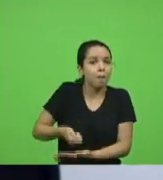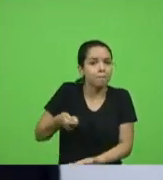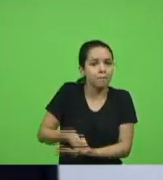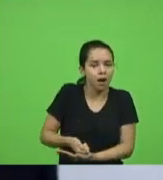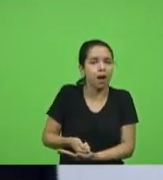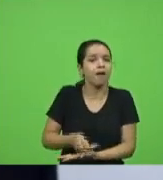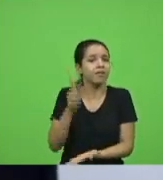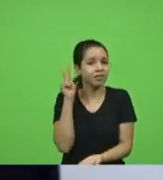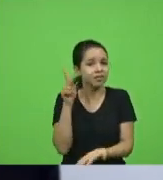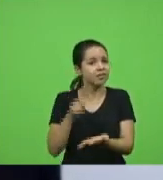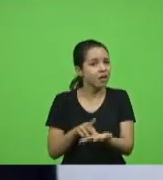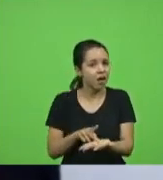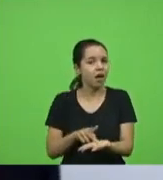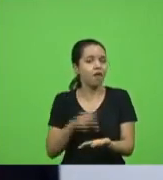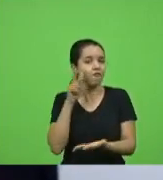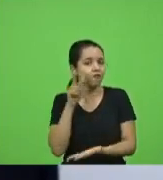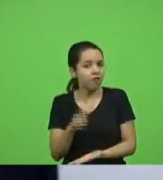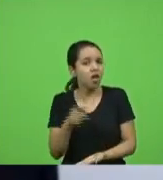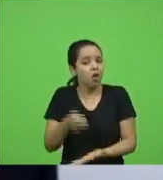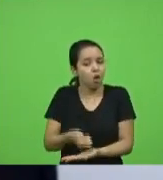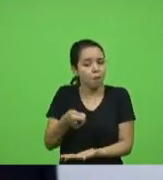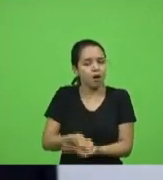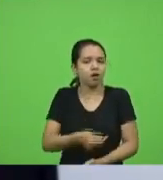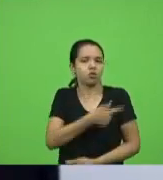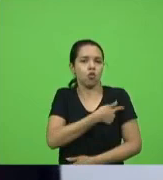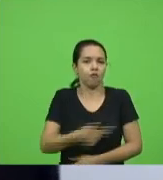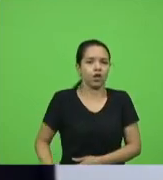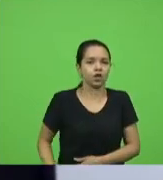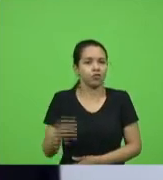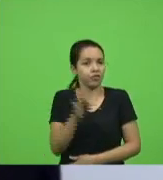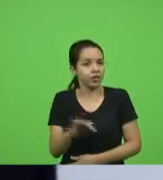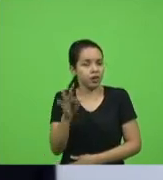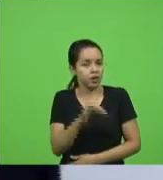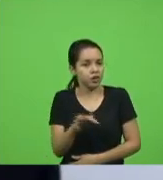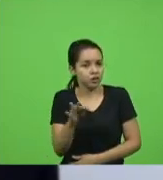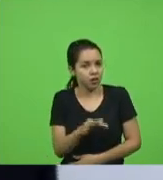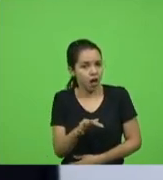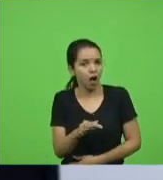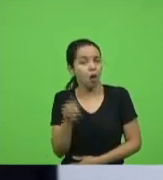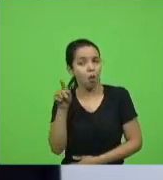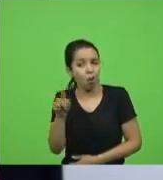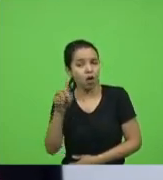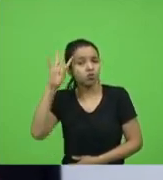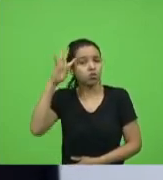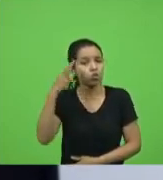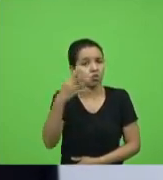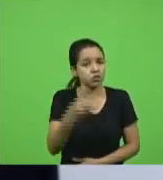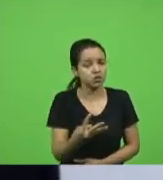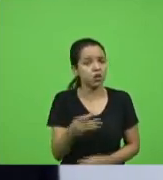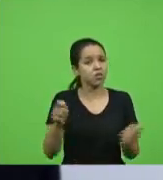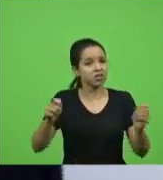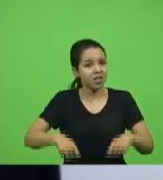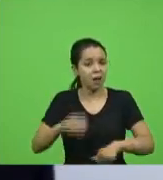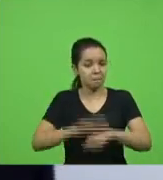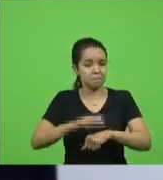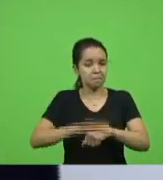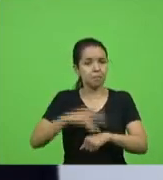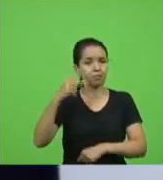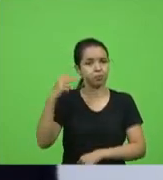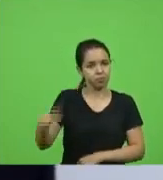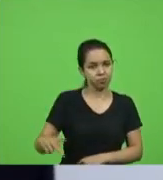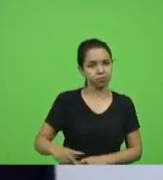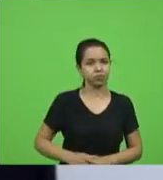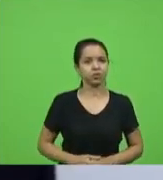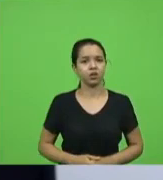evidente que é cobrar do governo federal a possibilidade da solução que está nas mãos como disse o